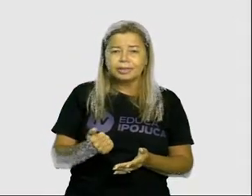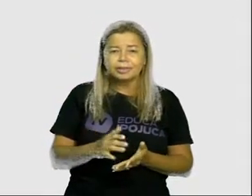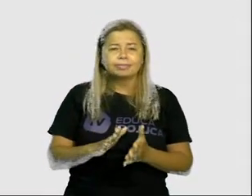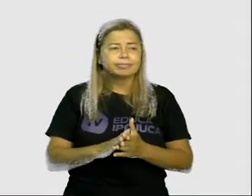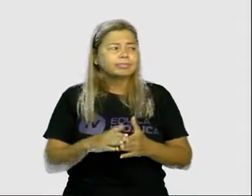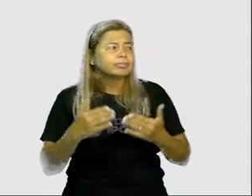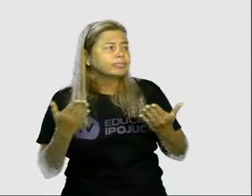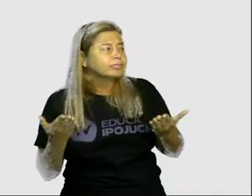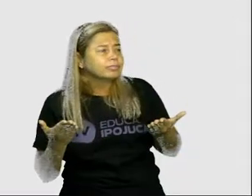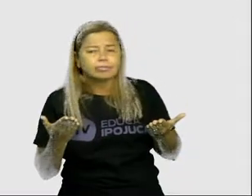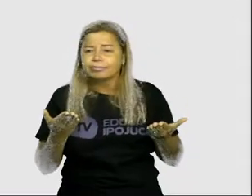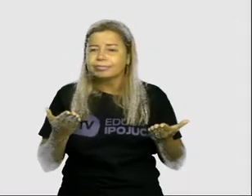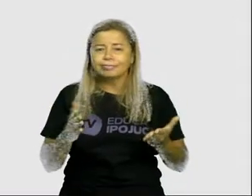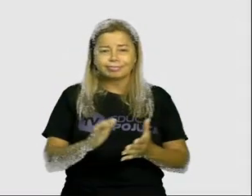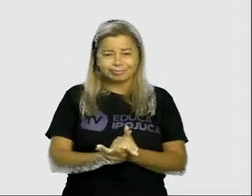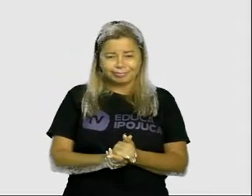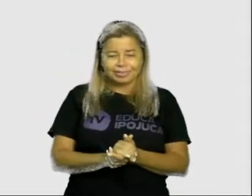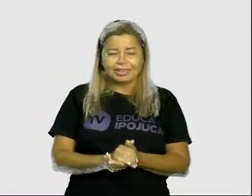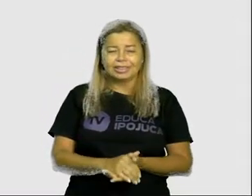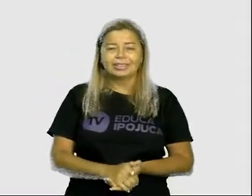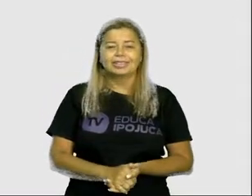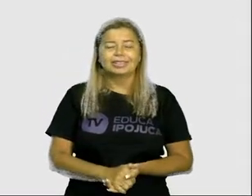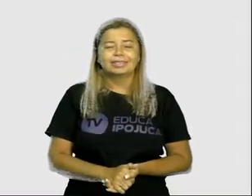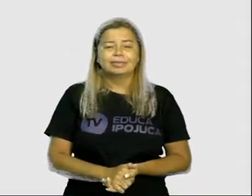Se já existe uma resposta, vai aparecer.